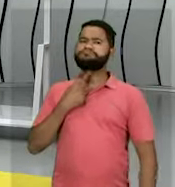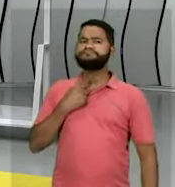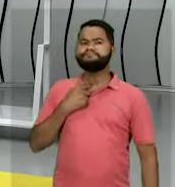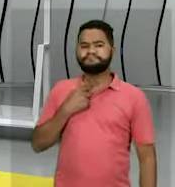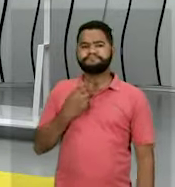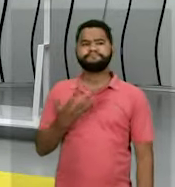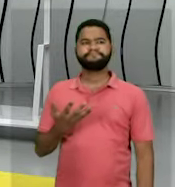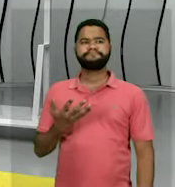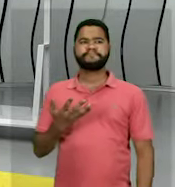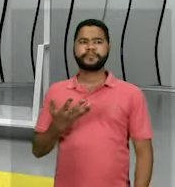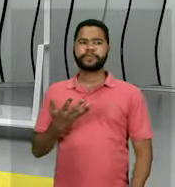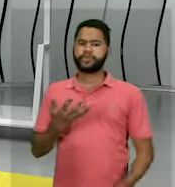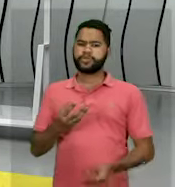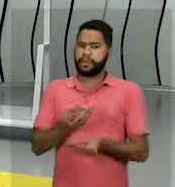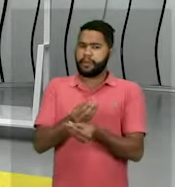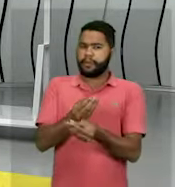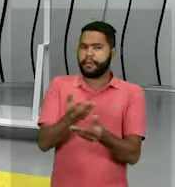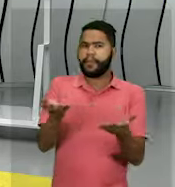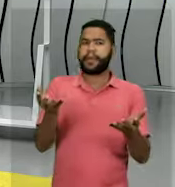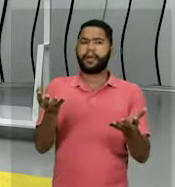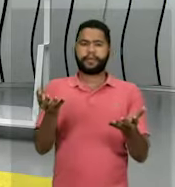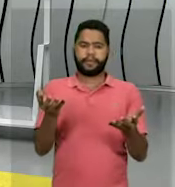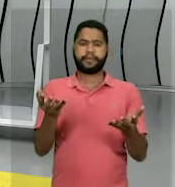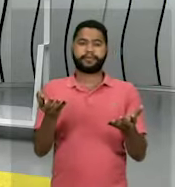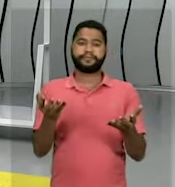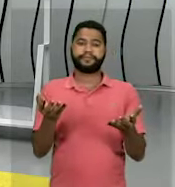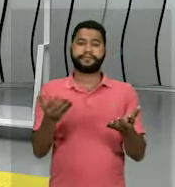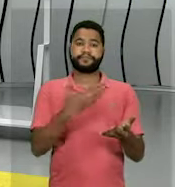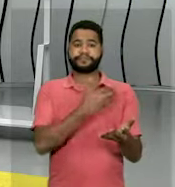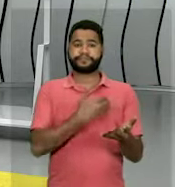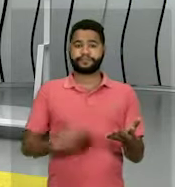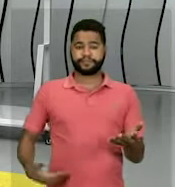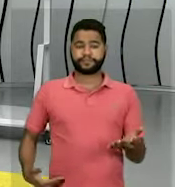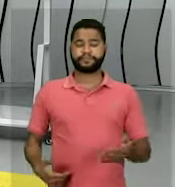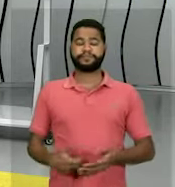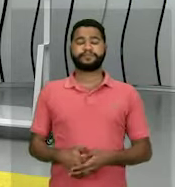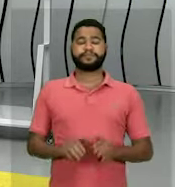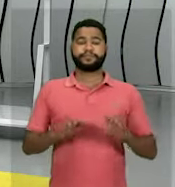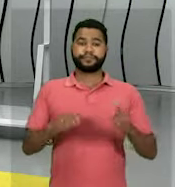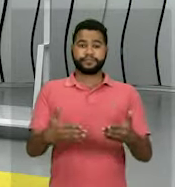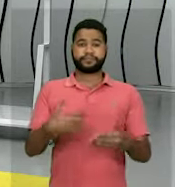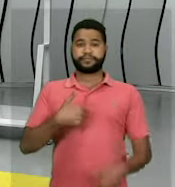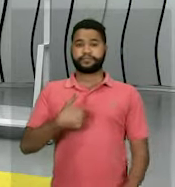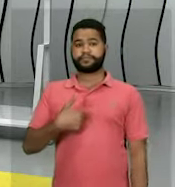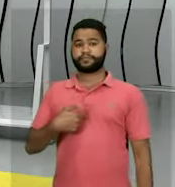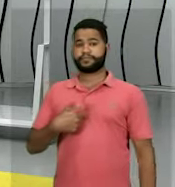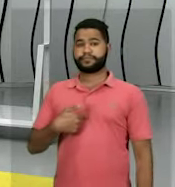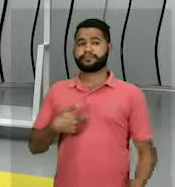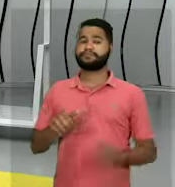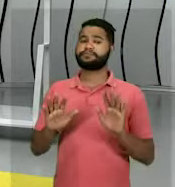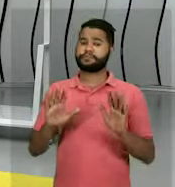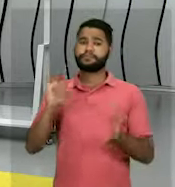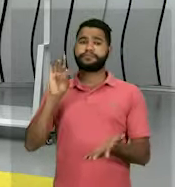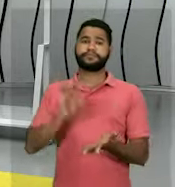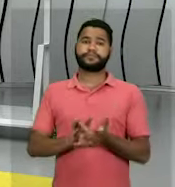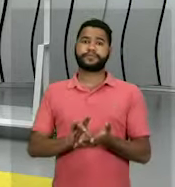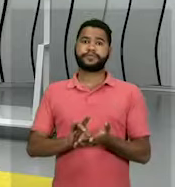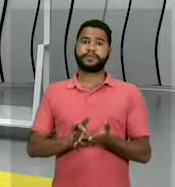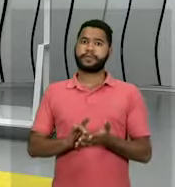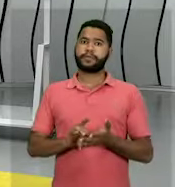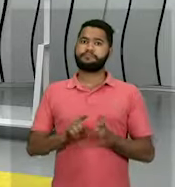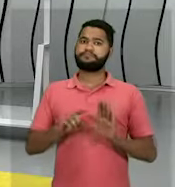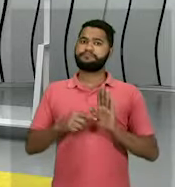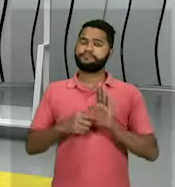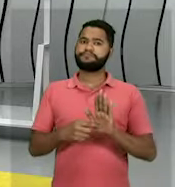né, de concessão, né, desses governantes, né, especificamente de Getúlio Vargas. Mas, na verdade, foi fruto